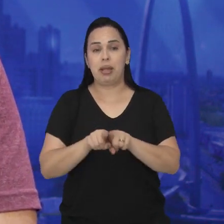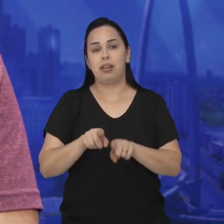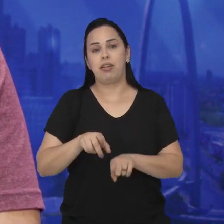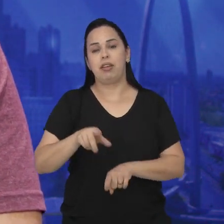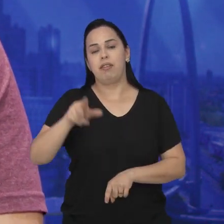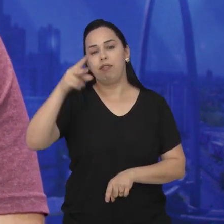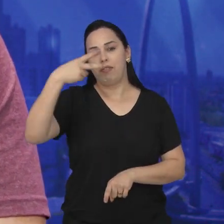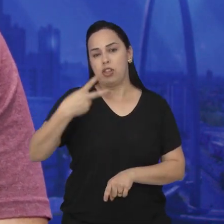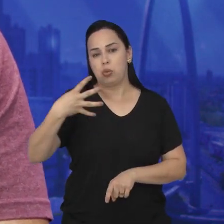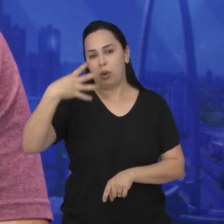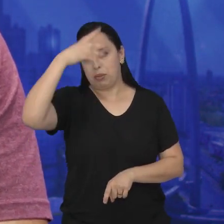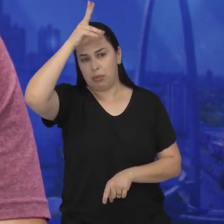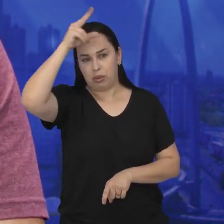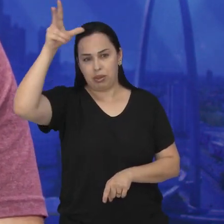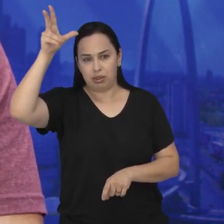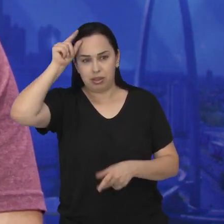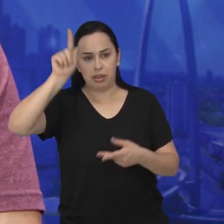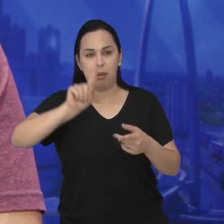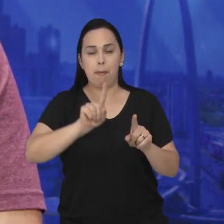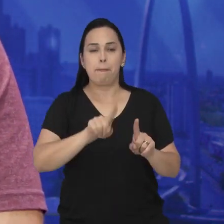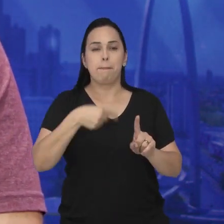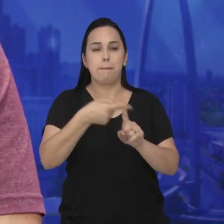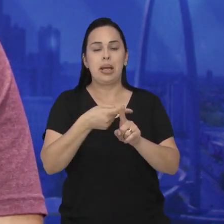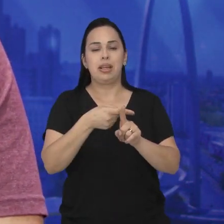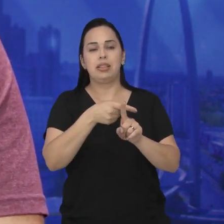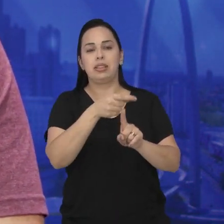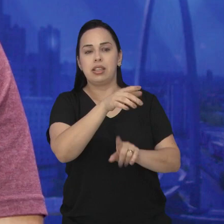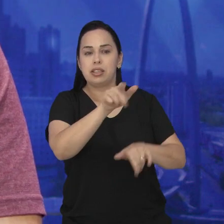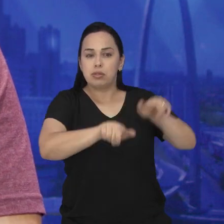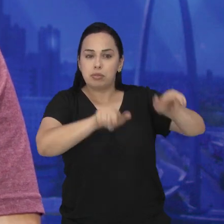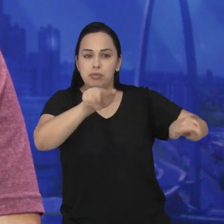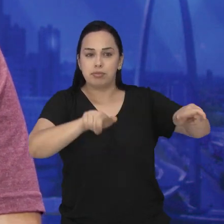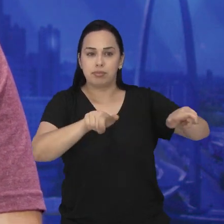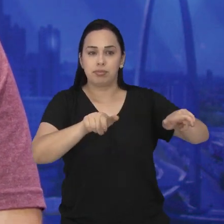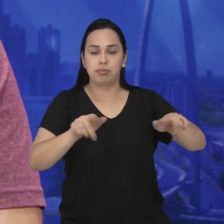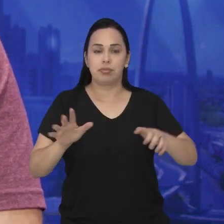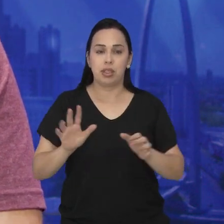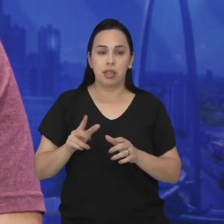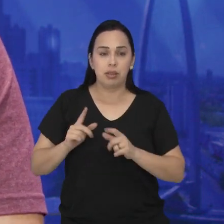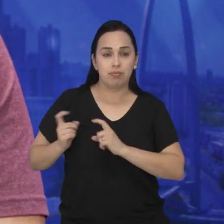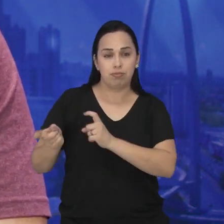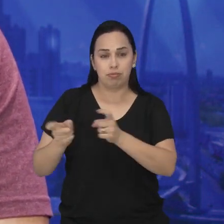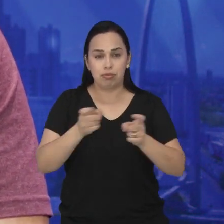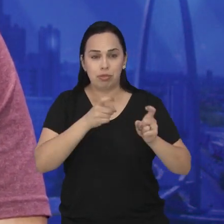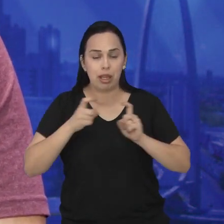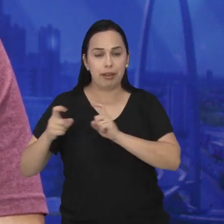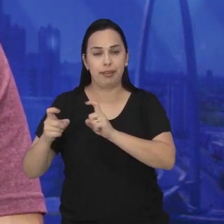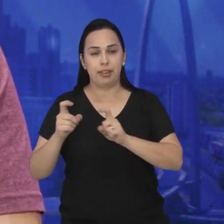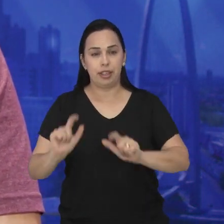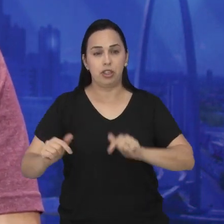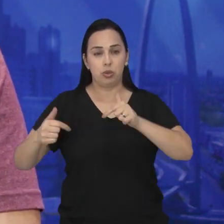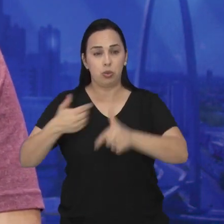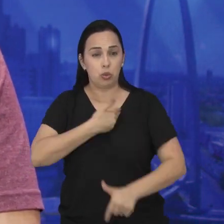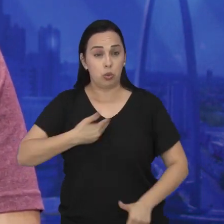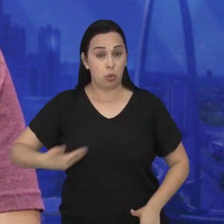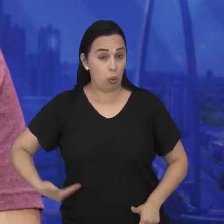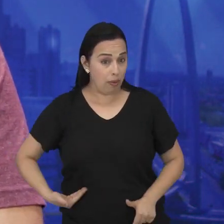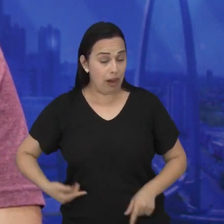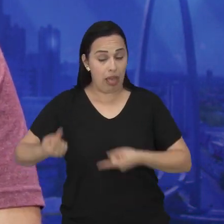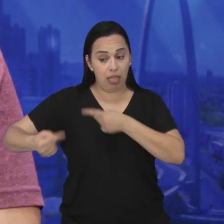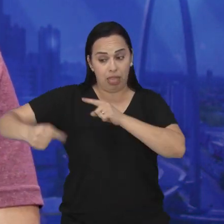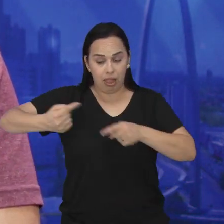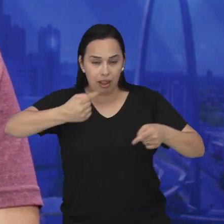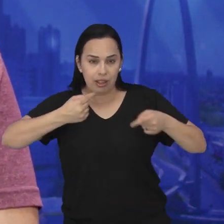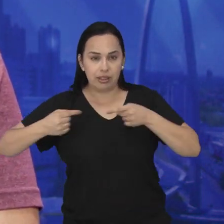Público e 12 da Sociedade Civil. O Comade se reúne uma vez por mês para discutir política pública para a cidade